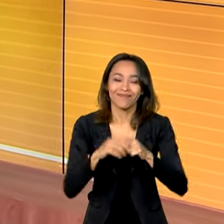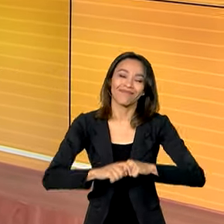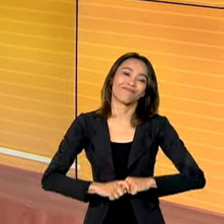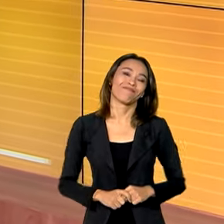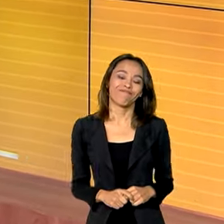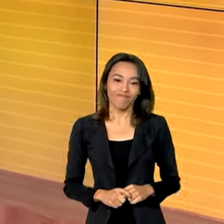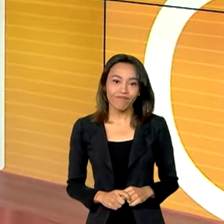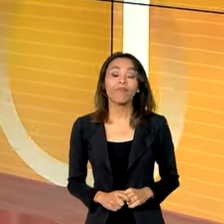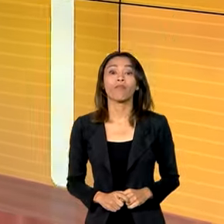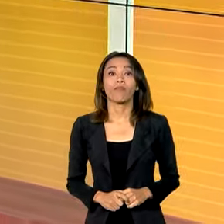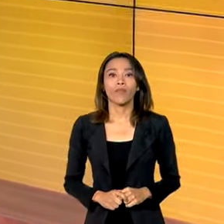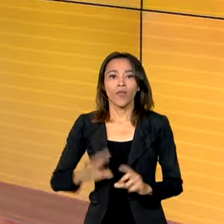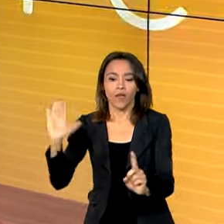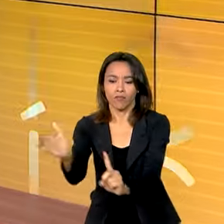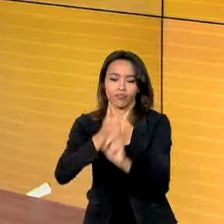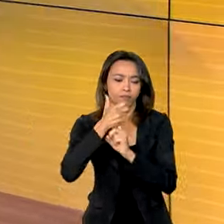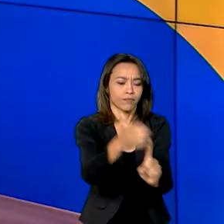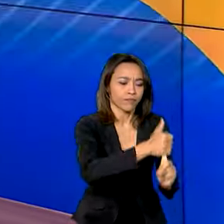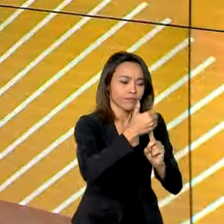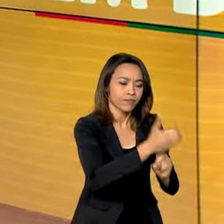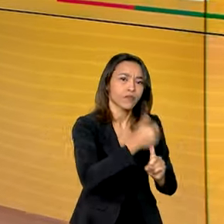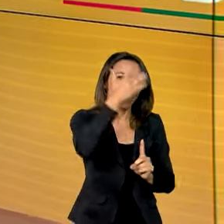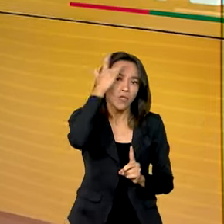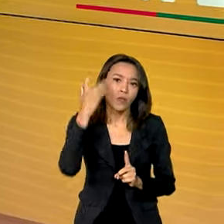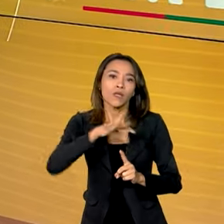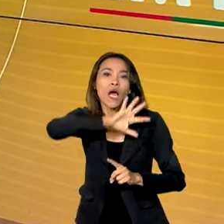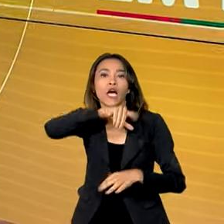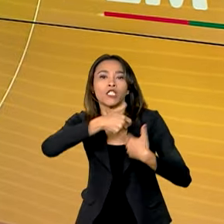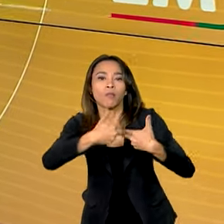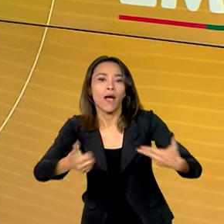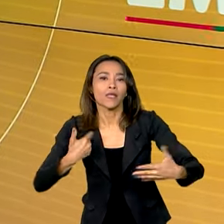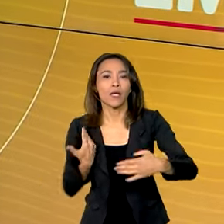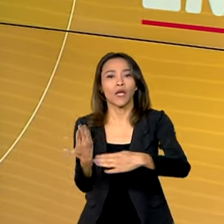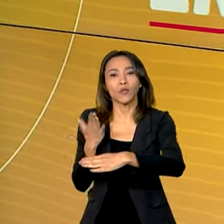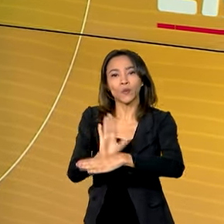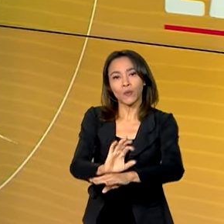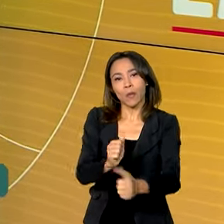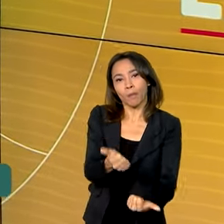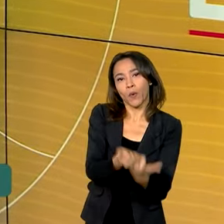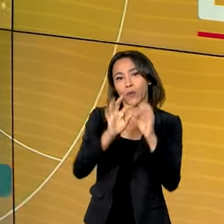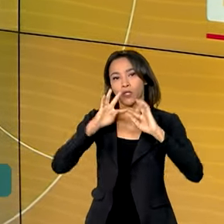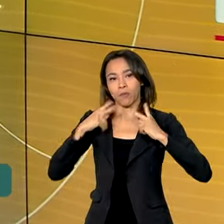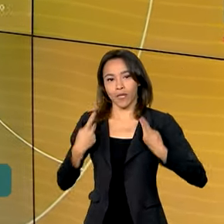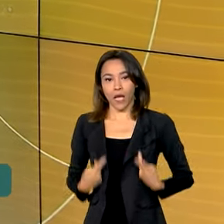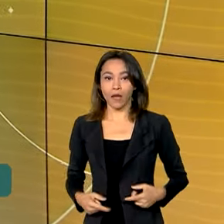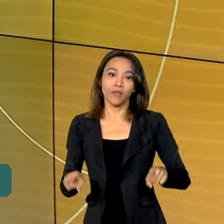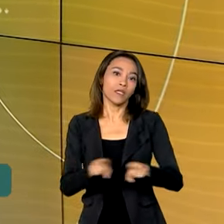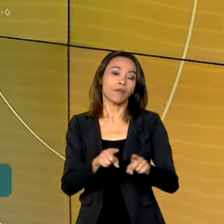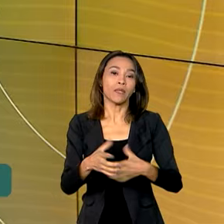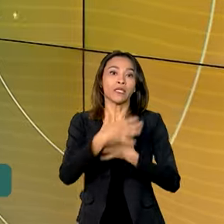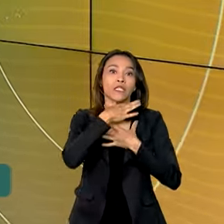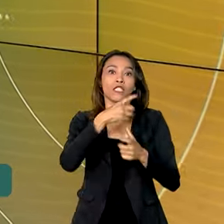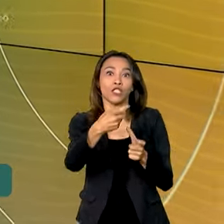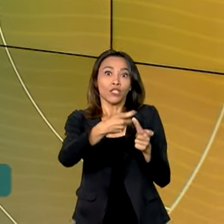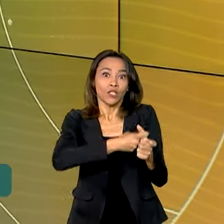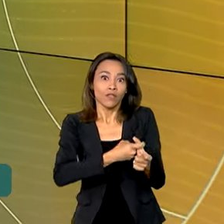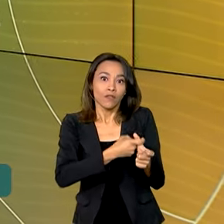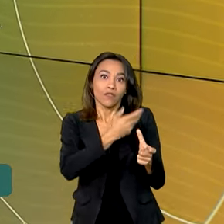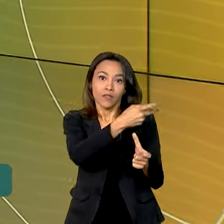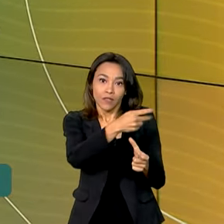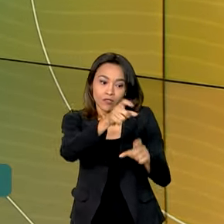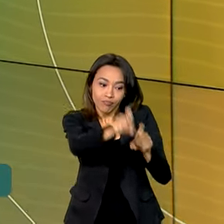Resgate de pessoas e animais domésticos, ajuda humanitária e financeira e congelamento de dívidas de produtores rurais